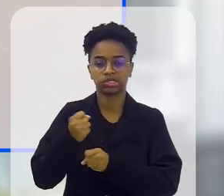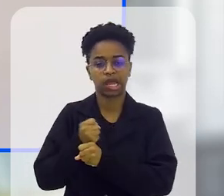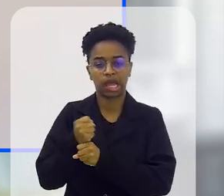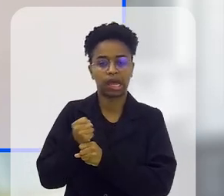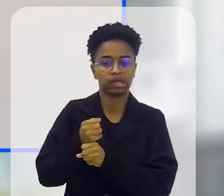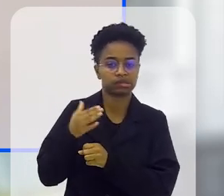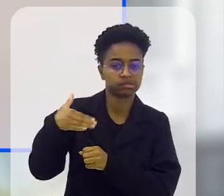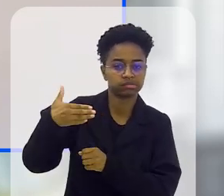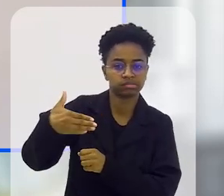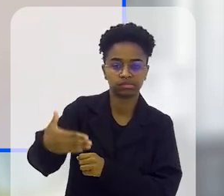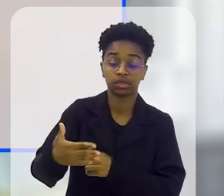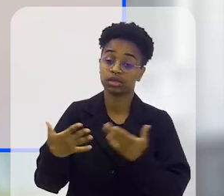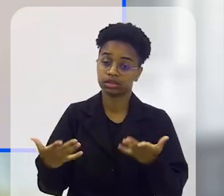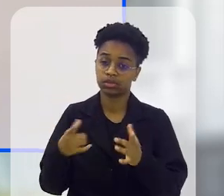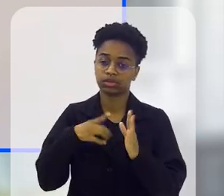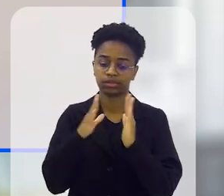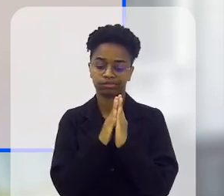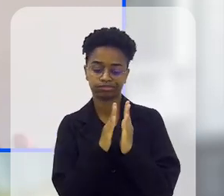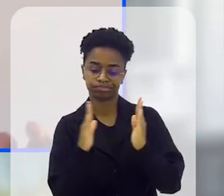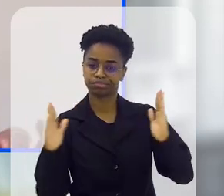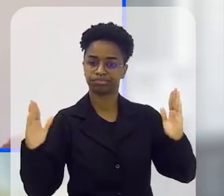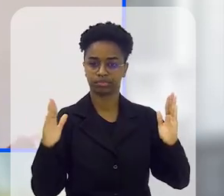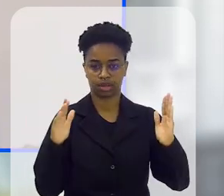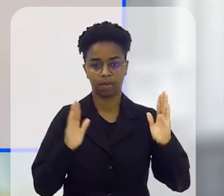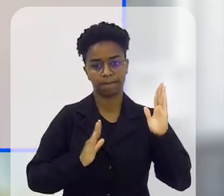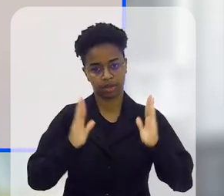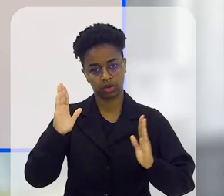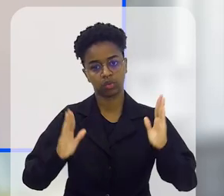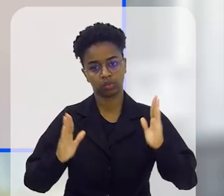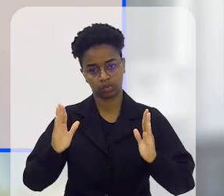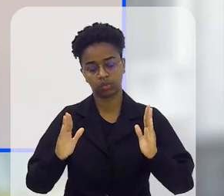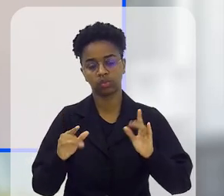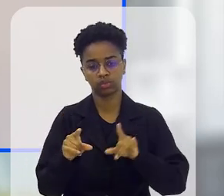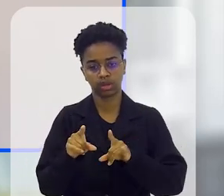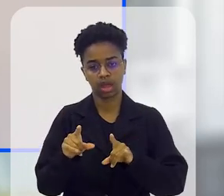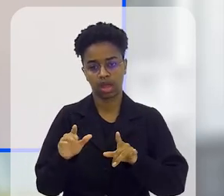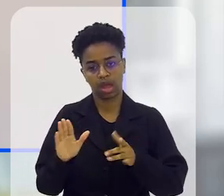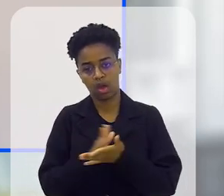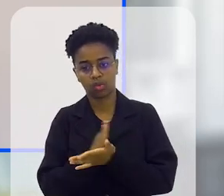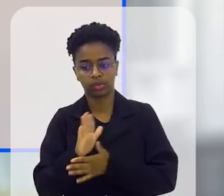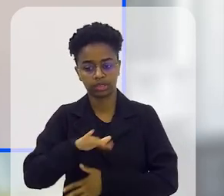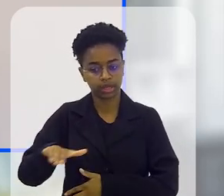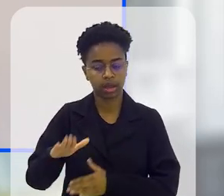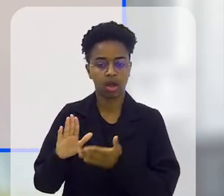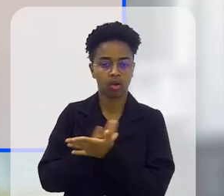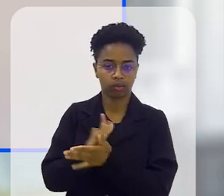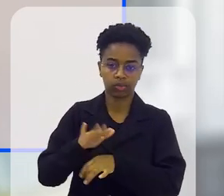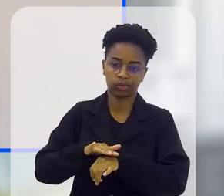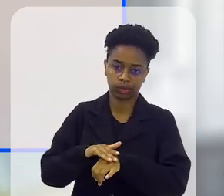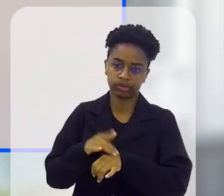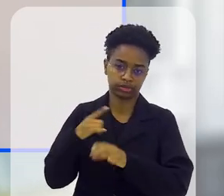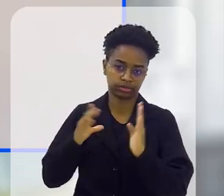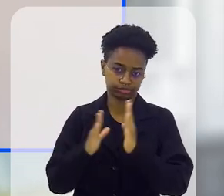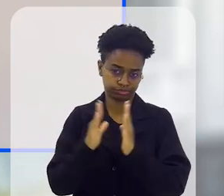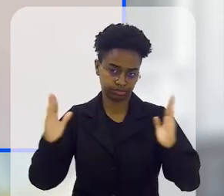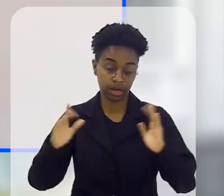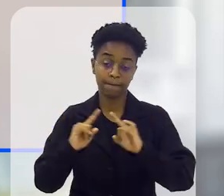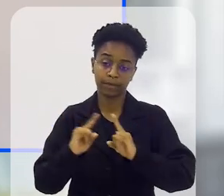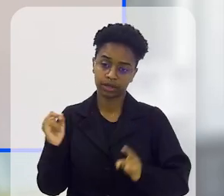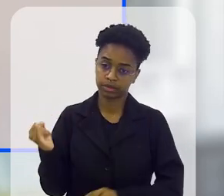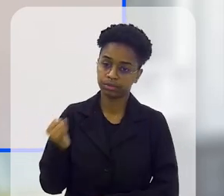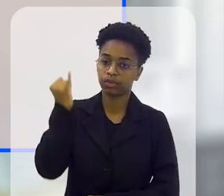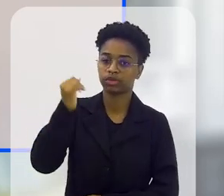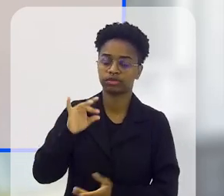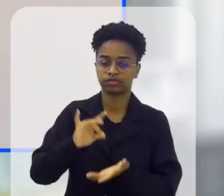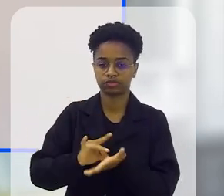tardio, com mais anos de controle, então a gente aumenta esse radar aí no tempo para algumas crianças com algumas doenças, mas sem